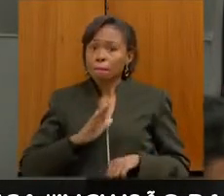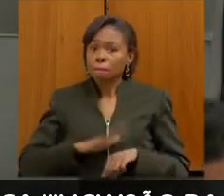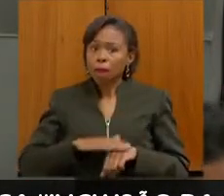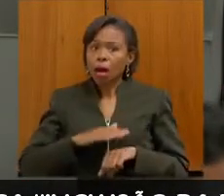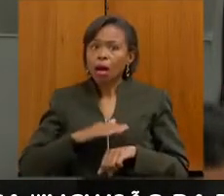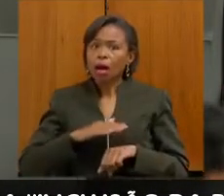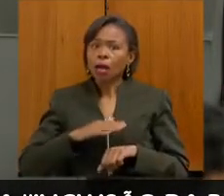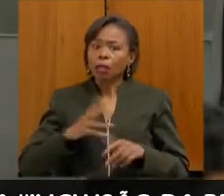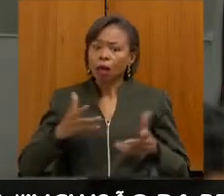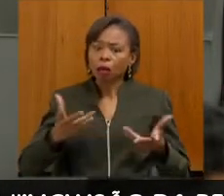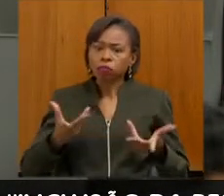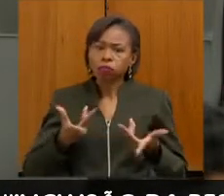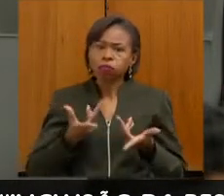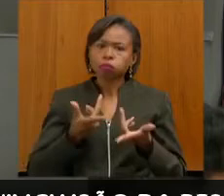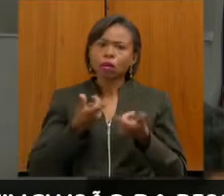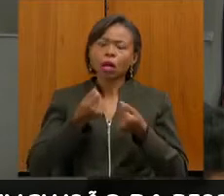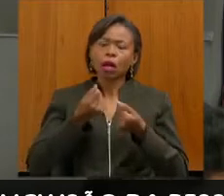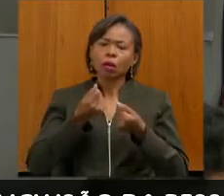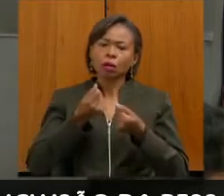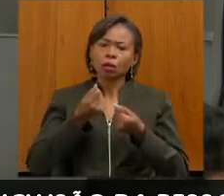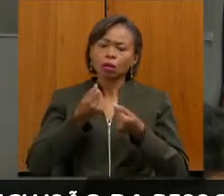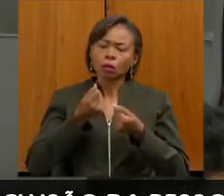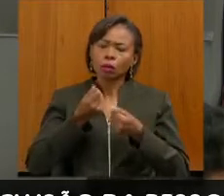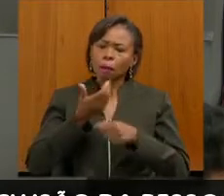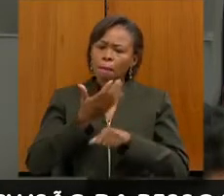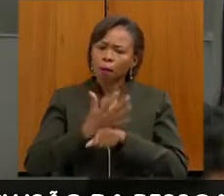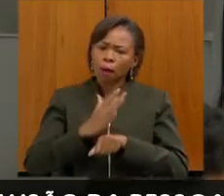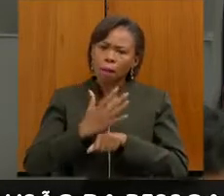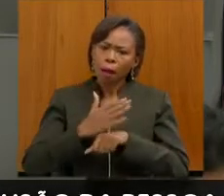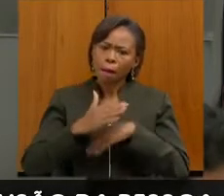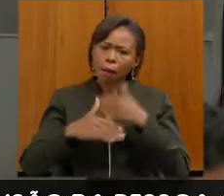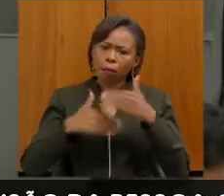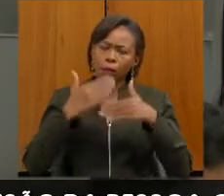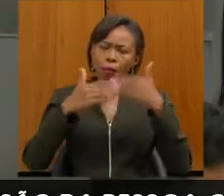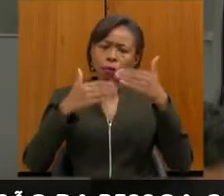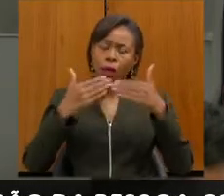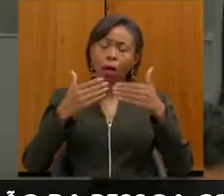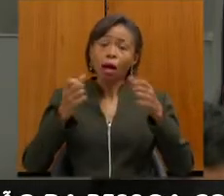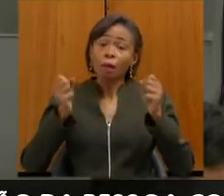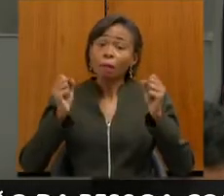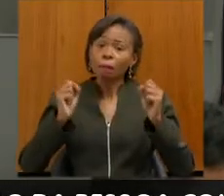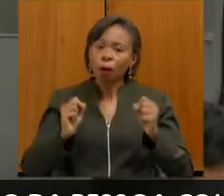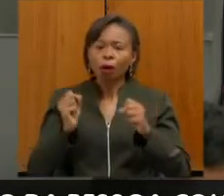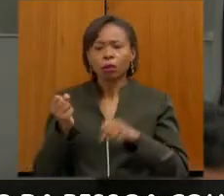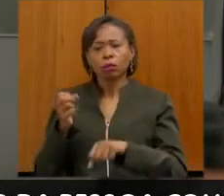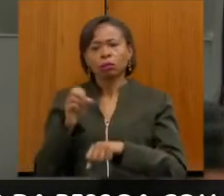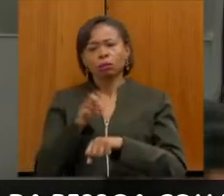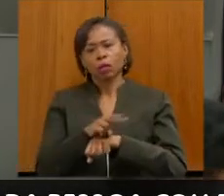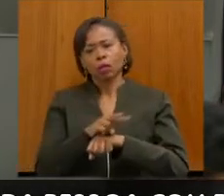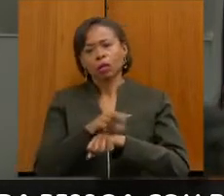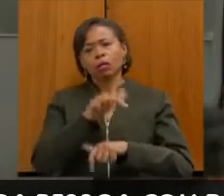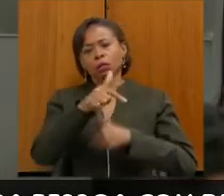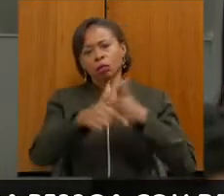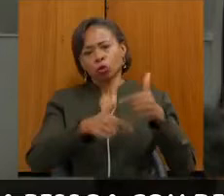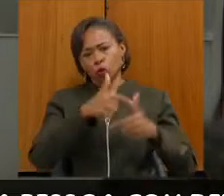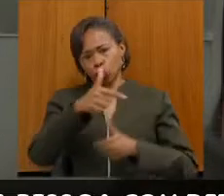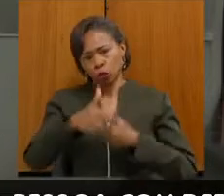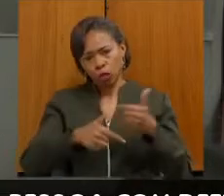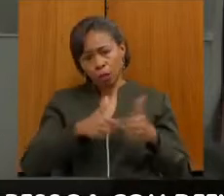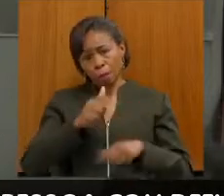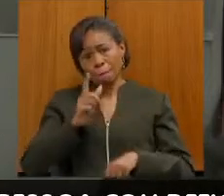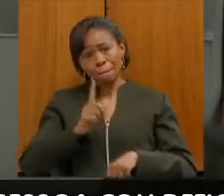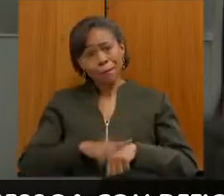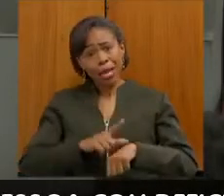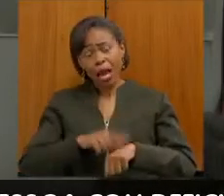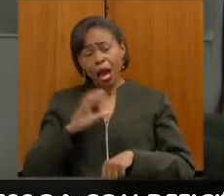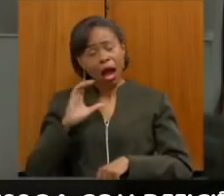e vai conseguir ser inserida no mercado de trabalho de uma forma mais rápida.